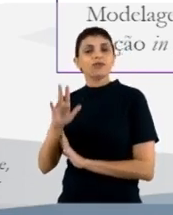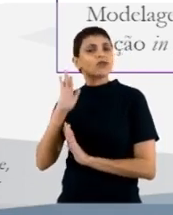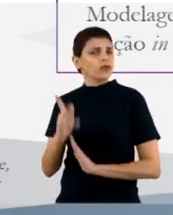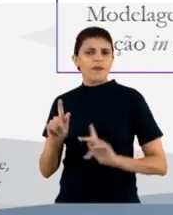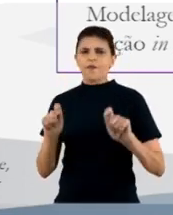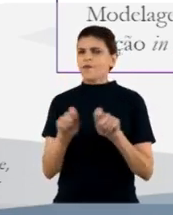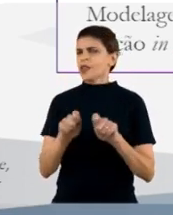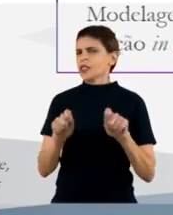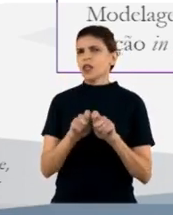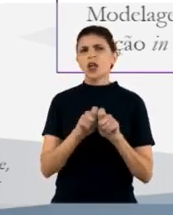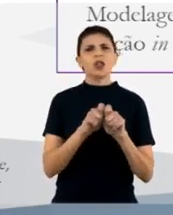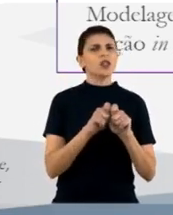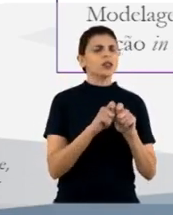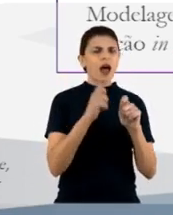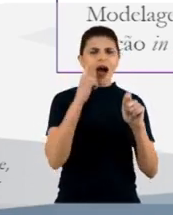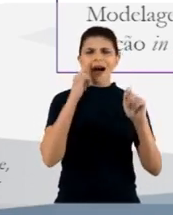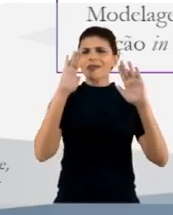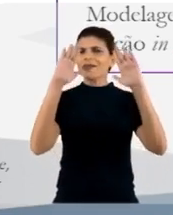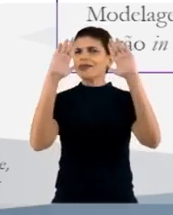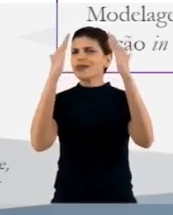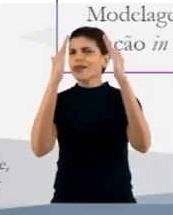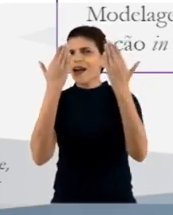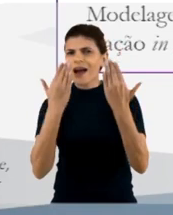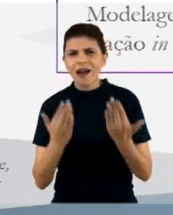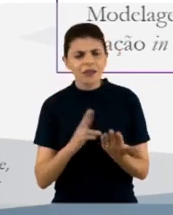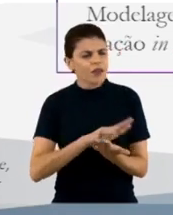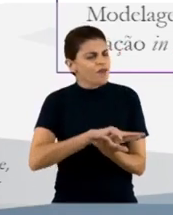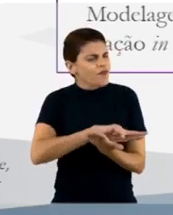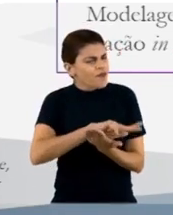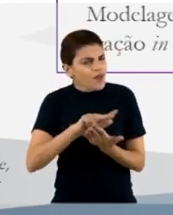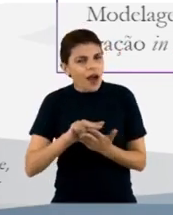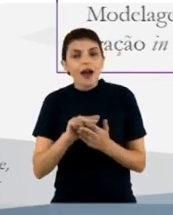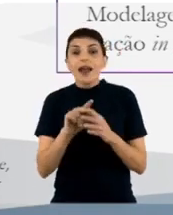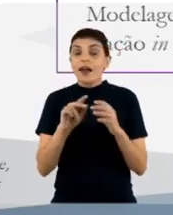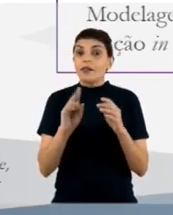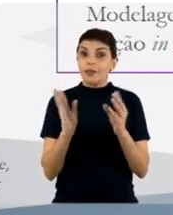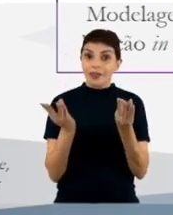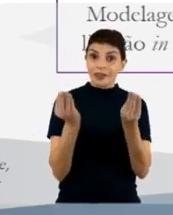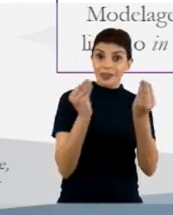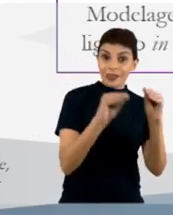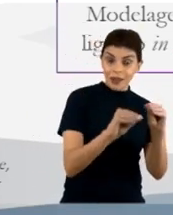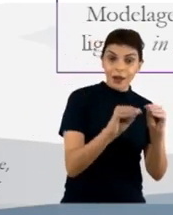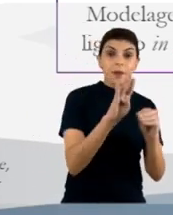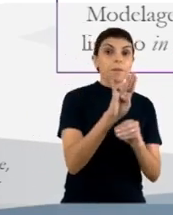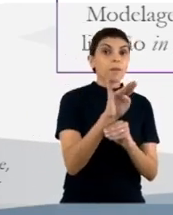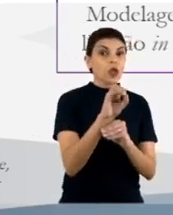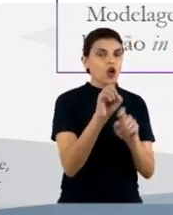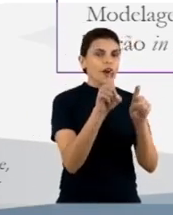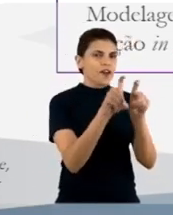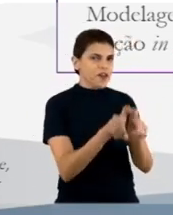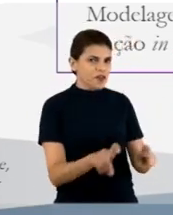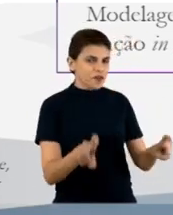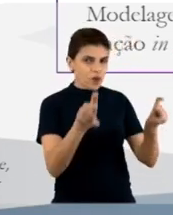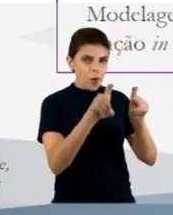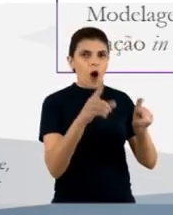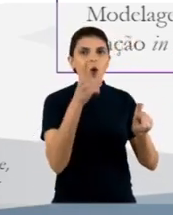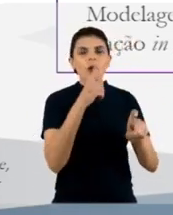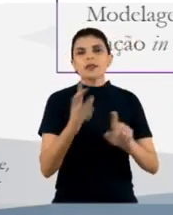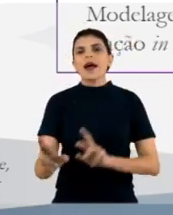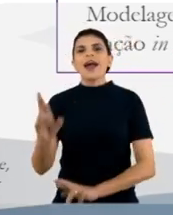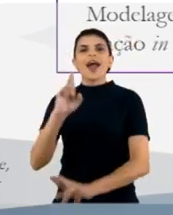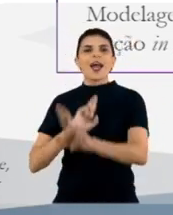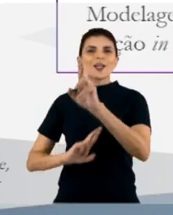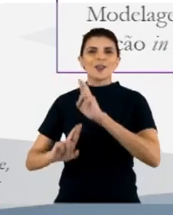realizamos toda uma análise de diversas etapas de bioinformática para chegar